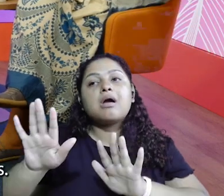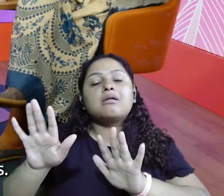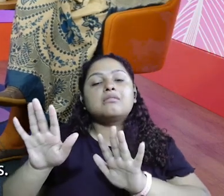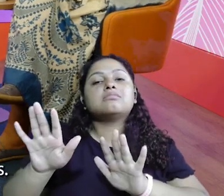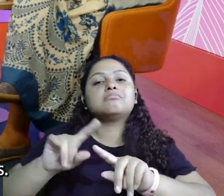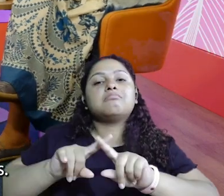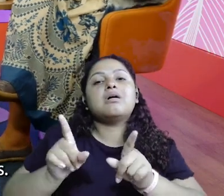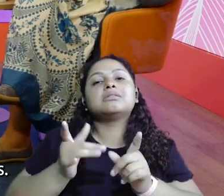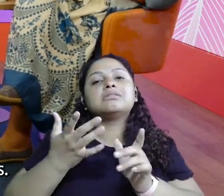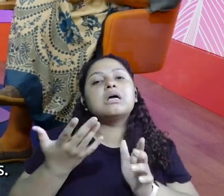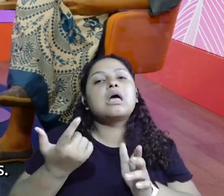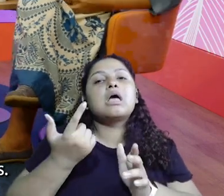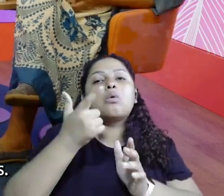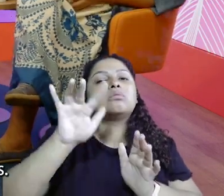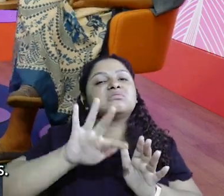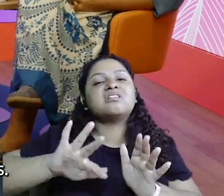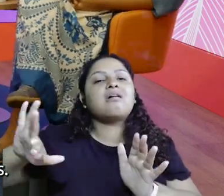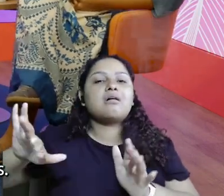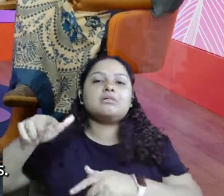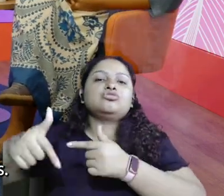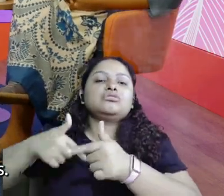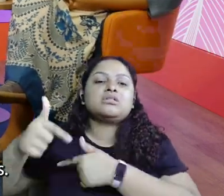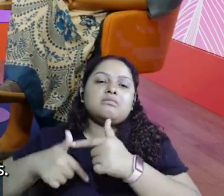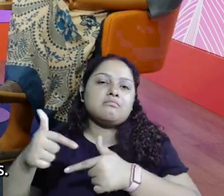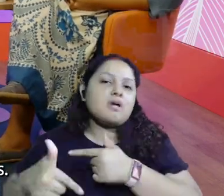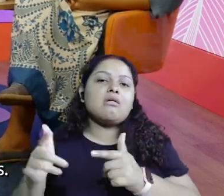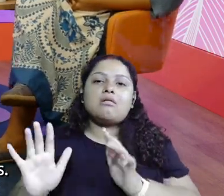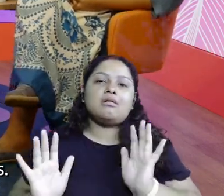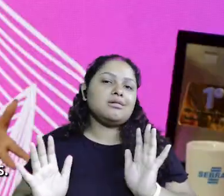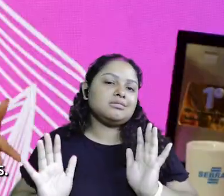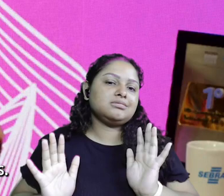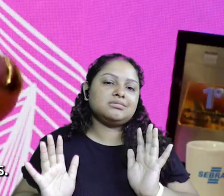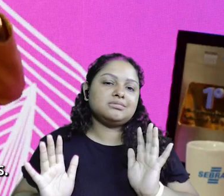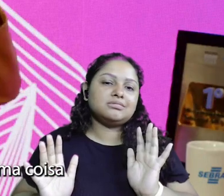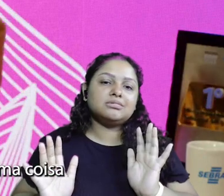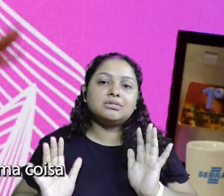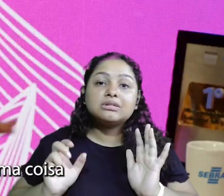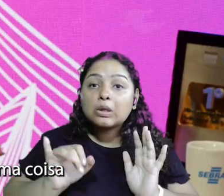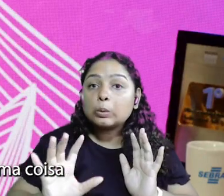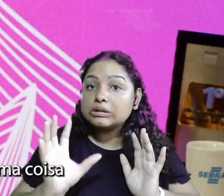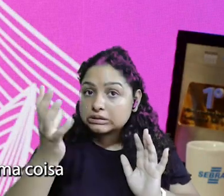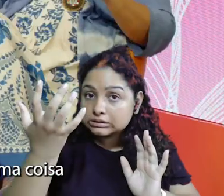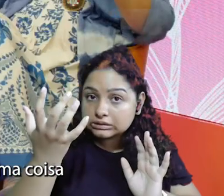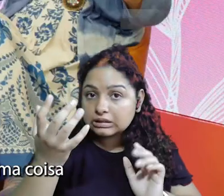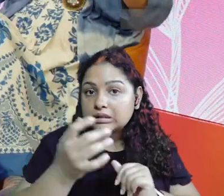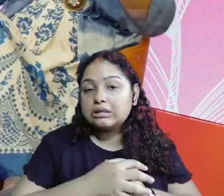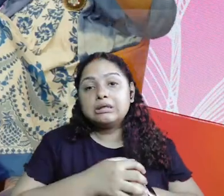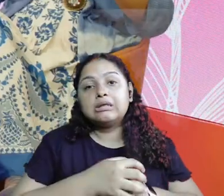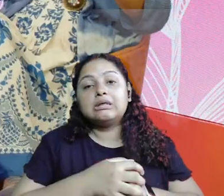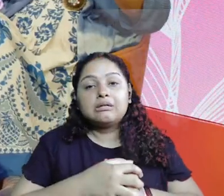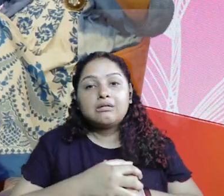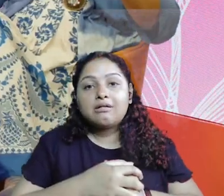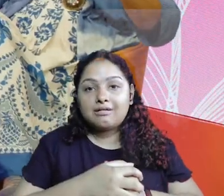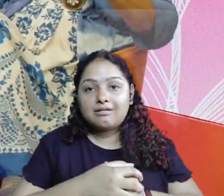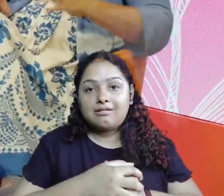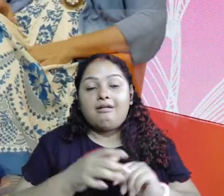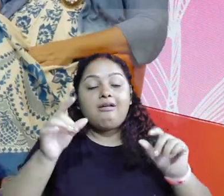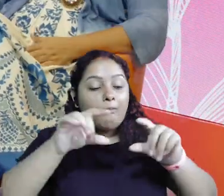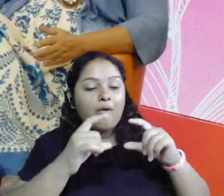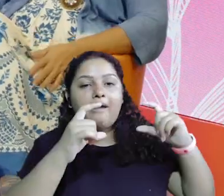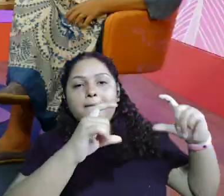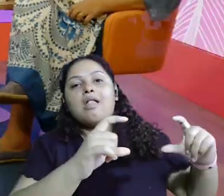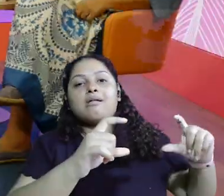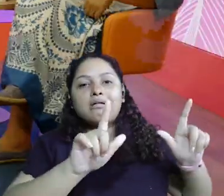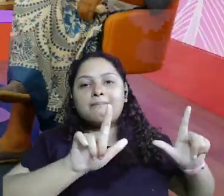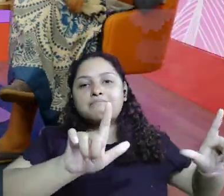uma outra, não recebe turista, não faz as receitas. plaquinha, assim, aconteceu alguma coisa, eu coloco uma plaquinha. fui catar coquinho,